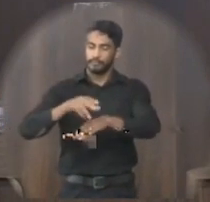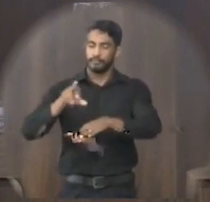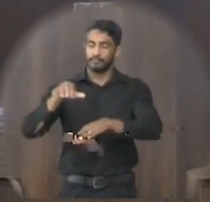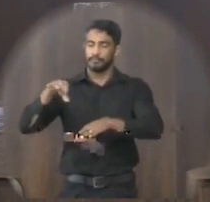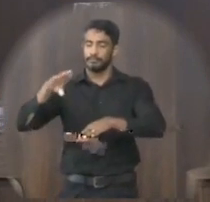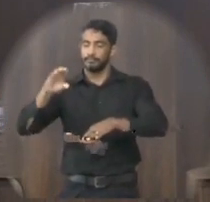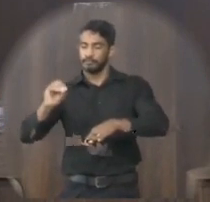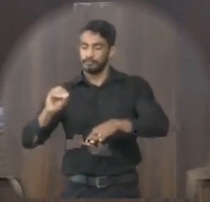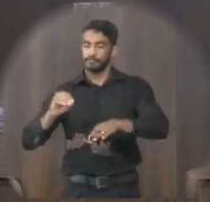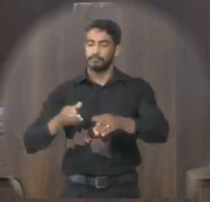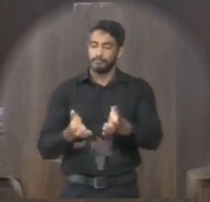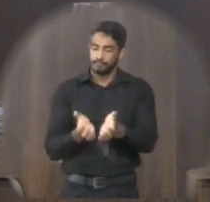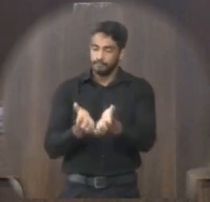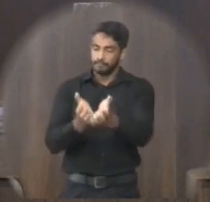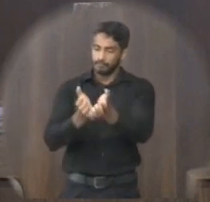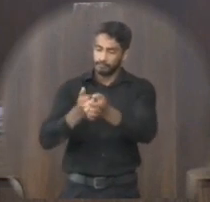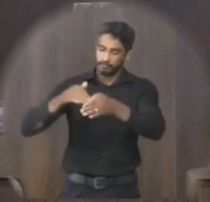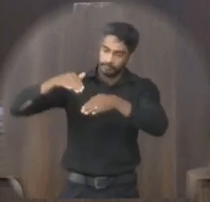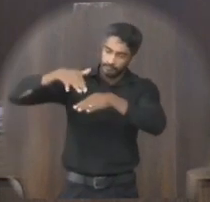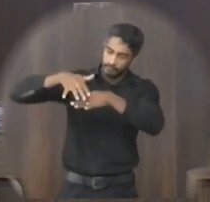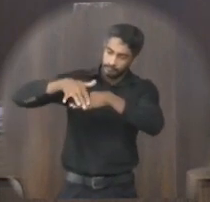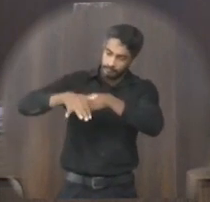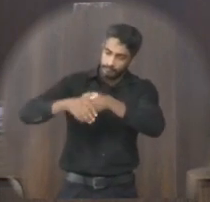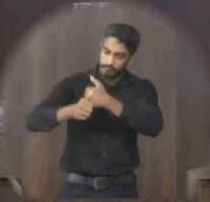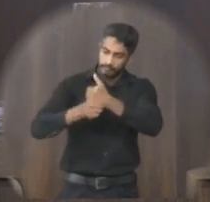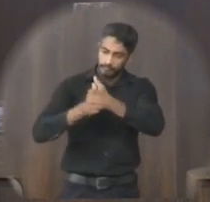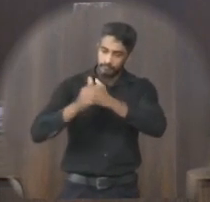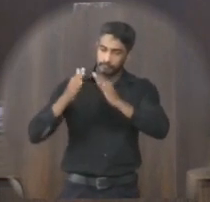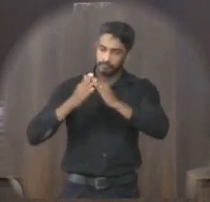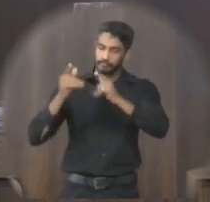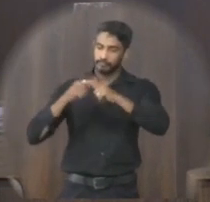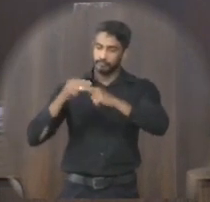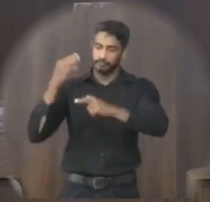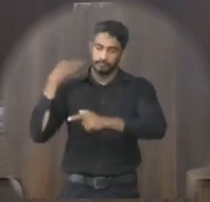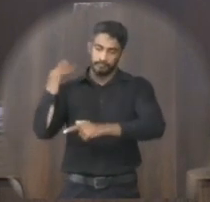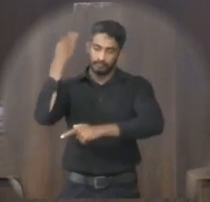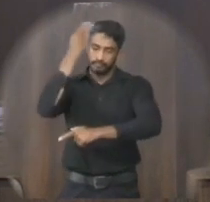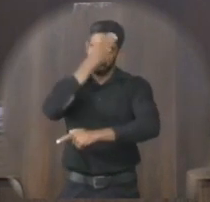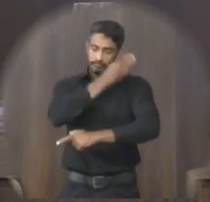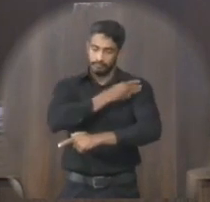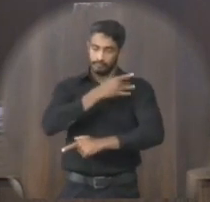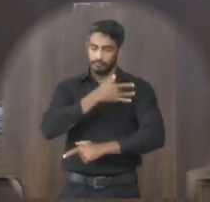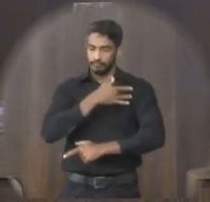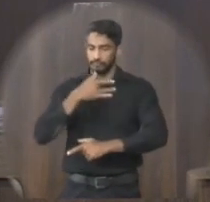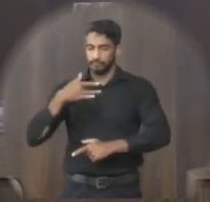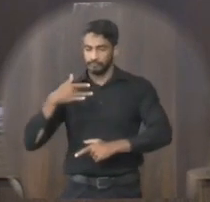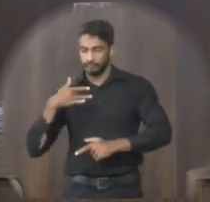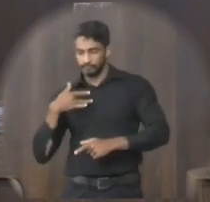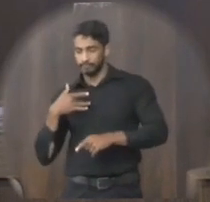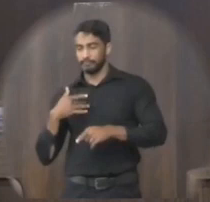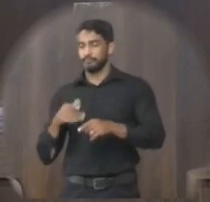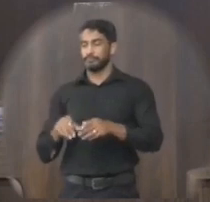do Ouro patrulhamento na ladeira ao lado da igreja Nossa Senhora da Saúde bairro Ribeirão do Ouro